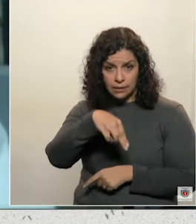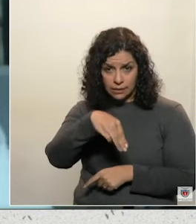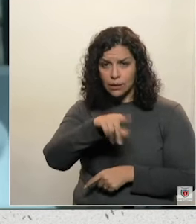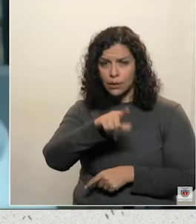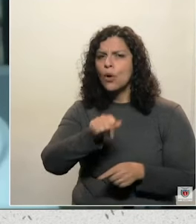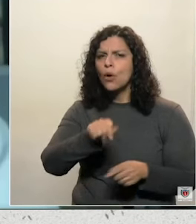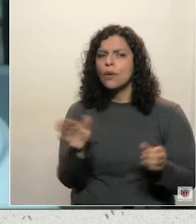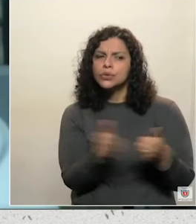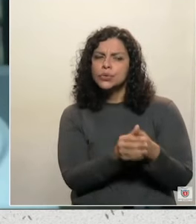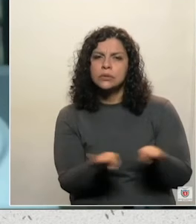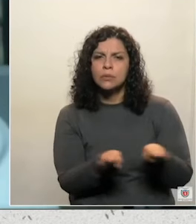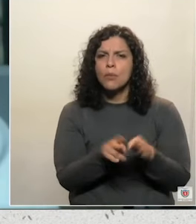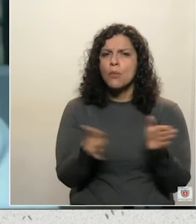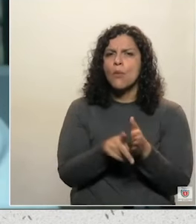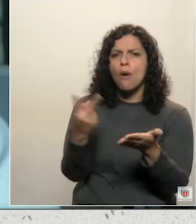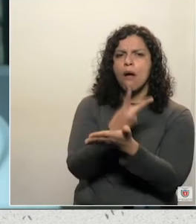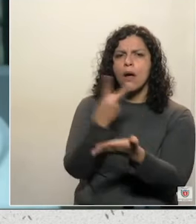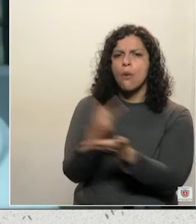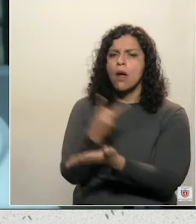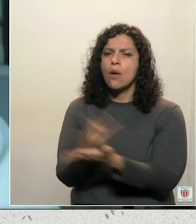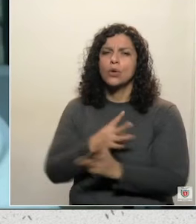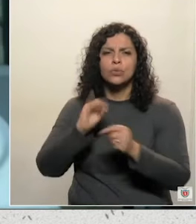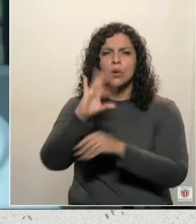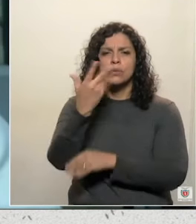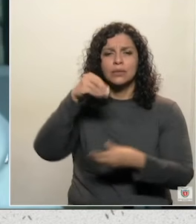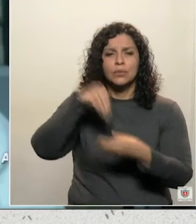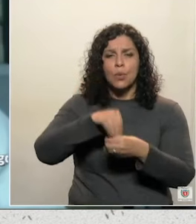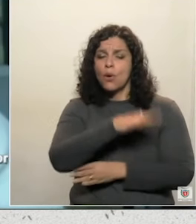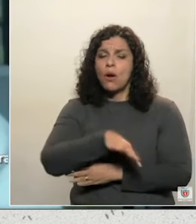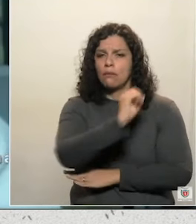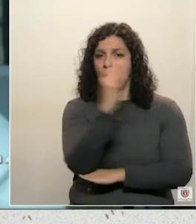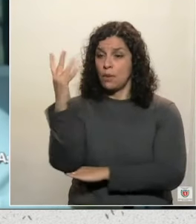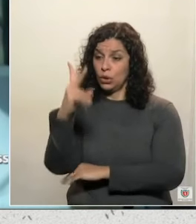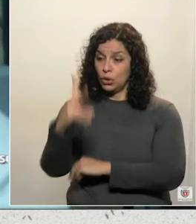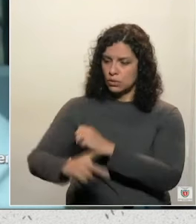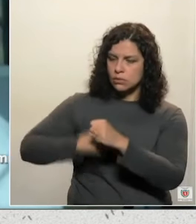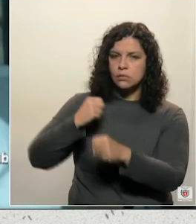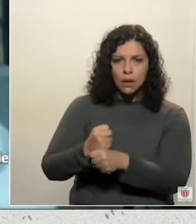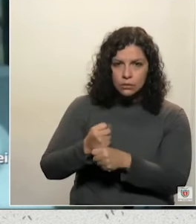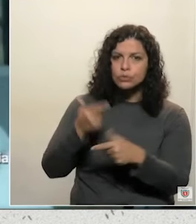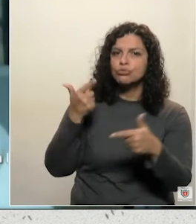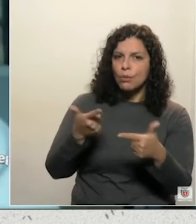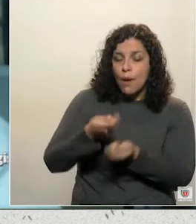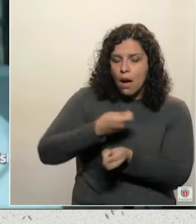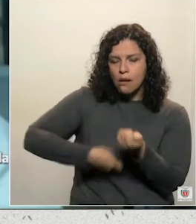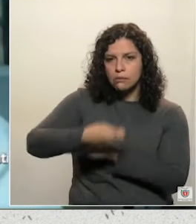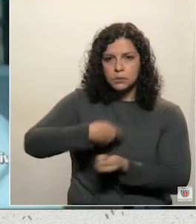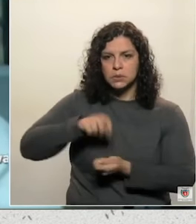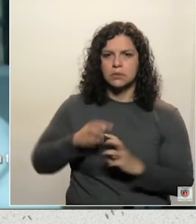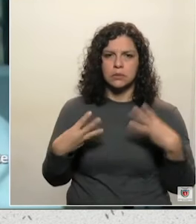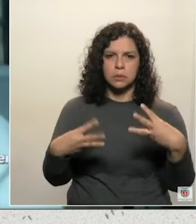violações que a gente tem acompanhado na área ambiental nestes quase dois anos desastrosos da sua gestão